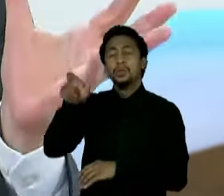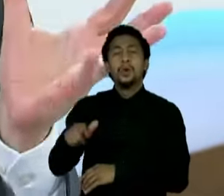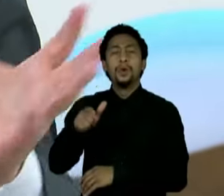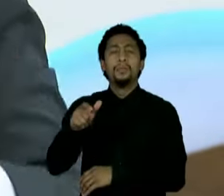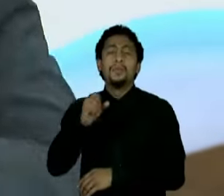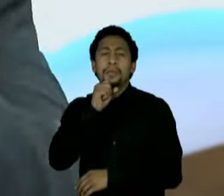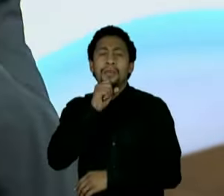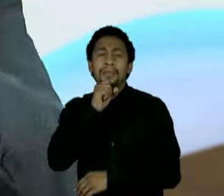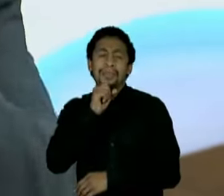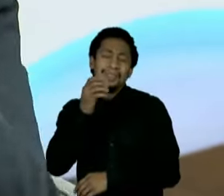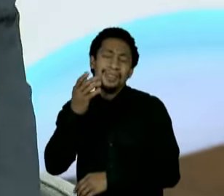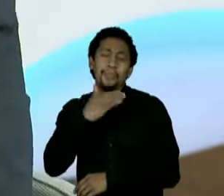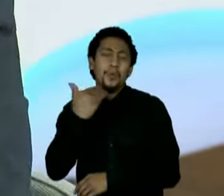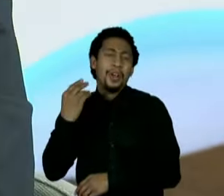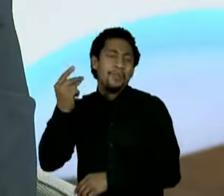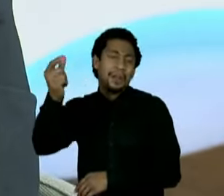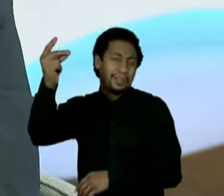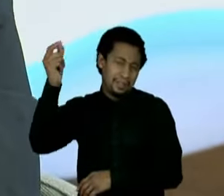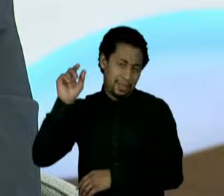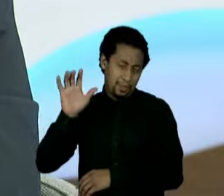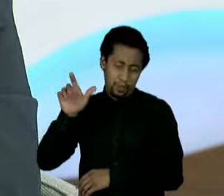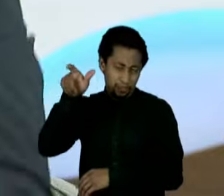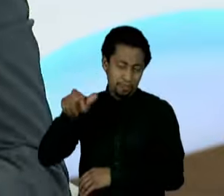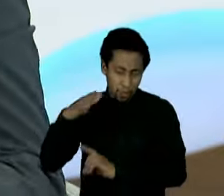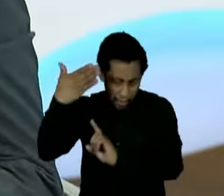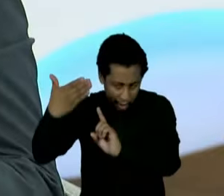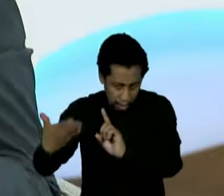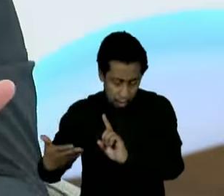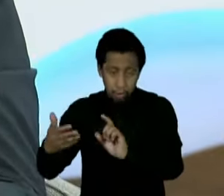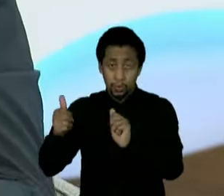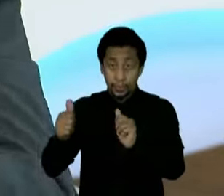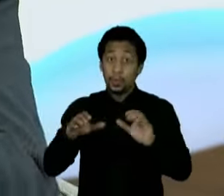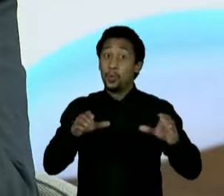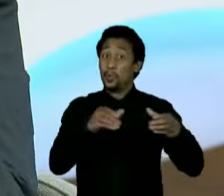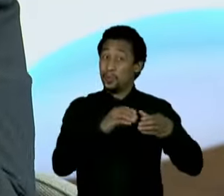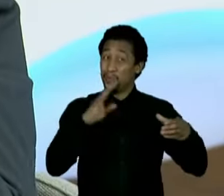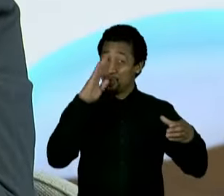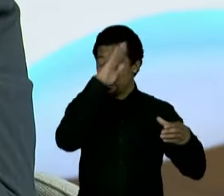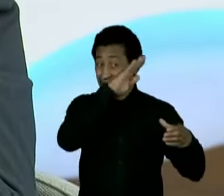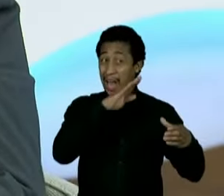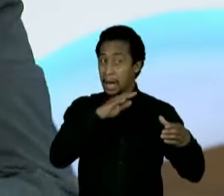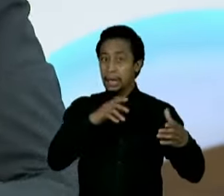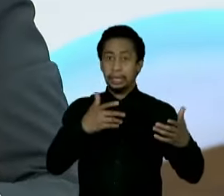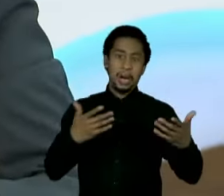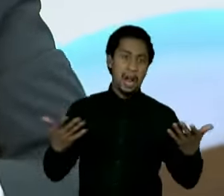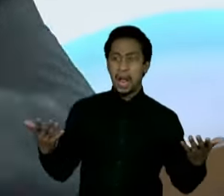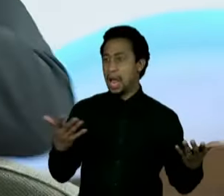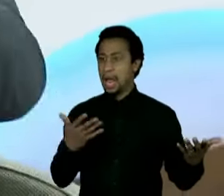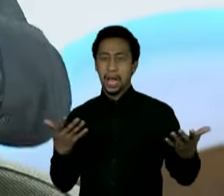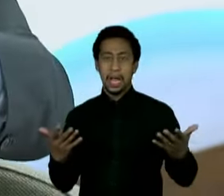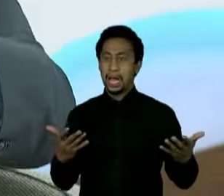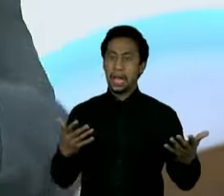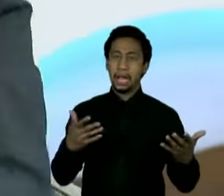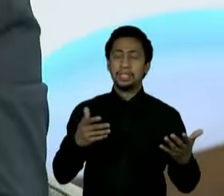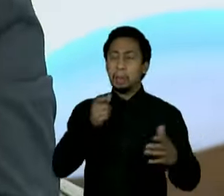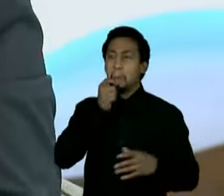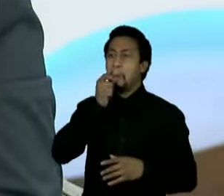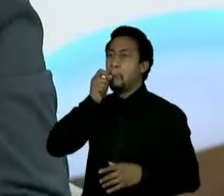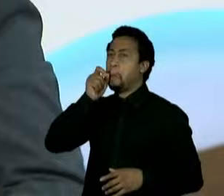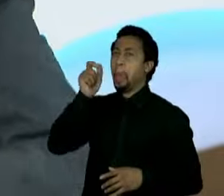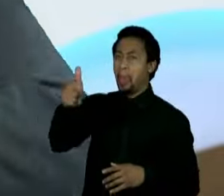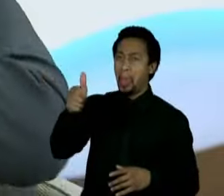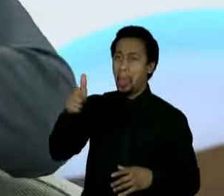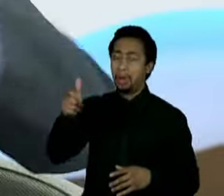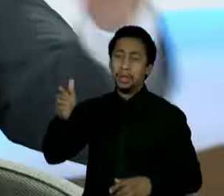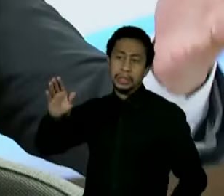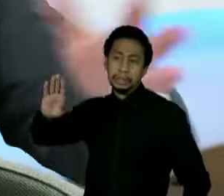normal, é uma coisa fora do tom. Mas eu também acho que isso não justifica eu ir lá e cuspir na cara do sujeito, eu dar